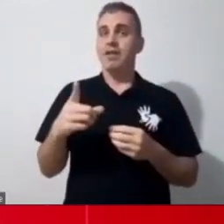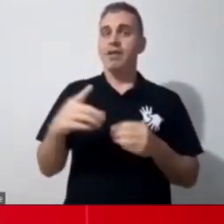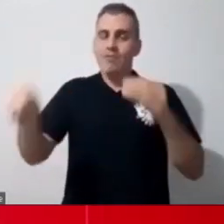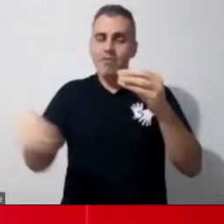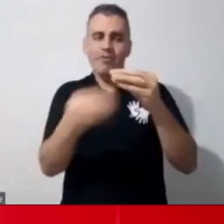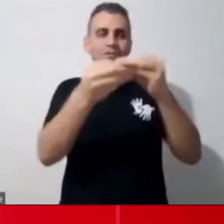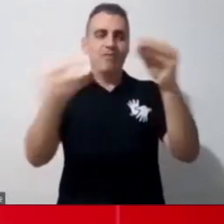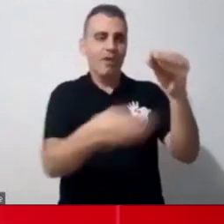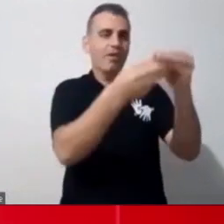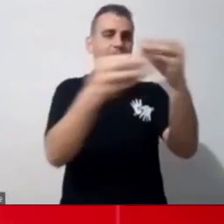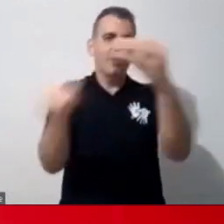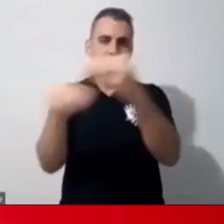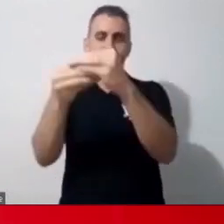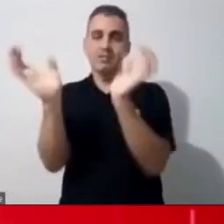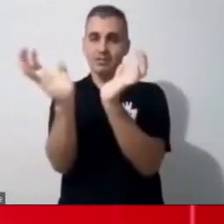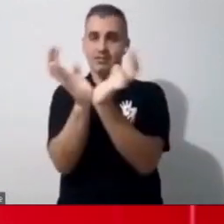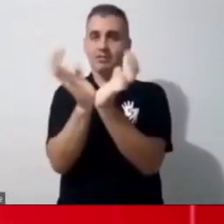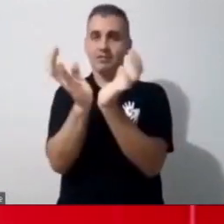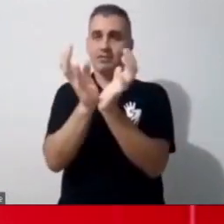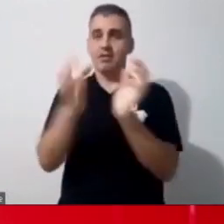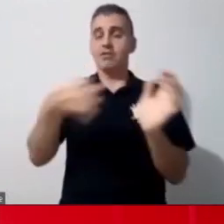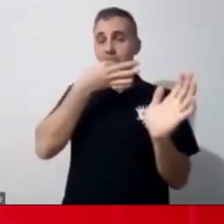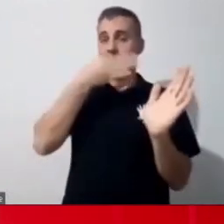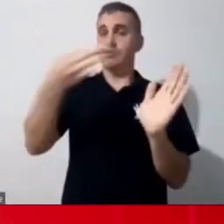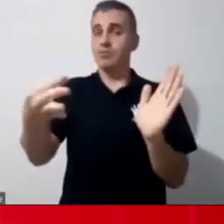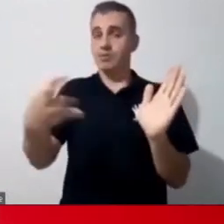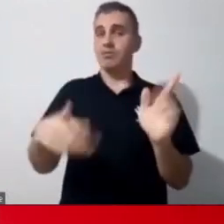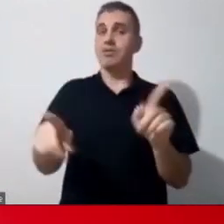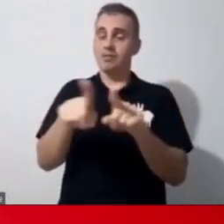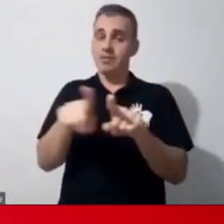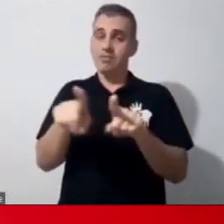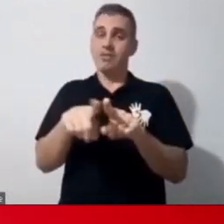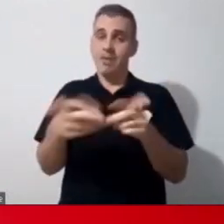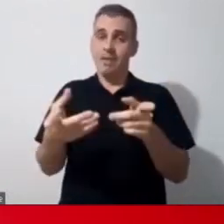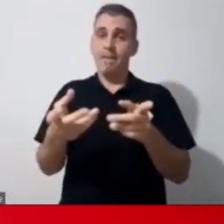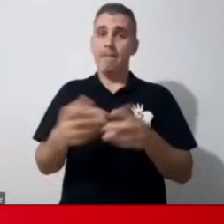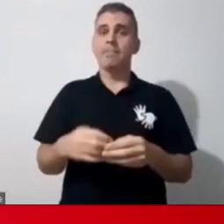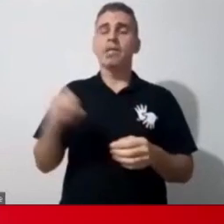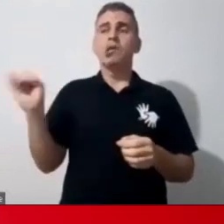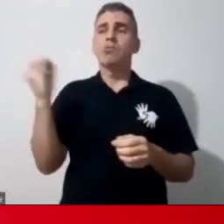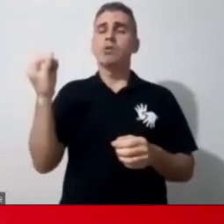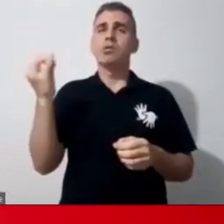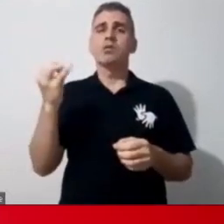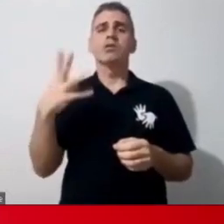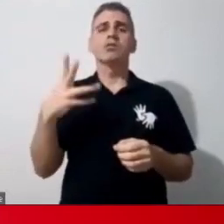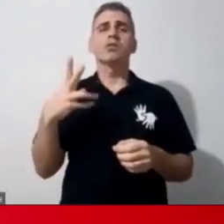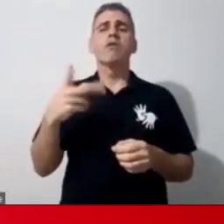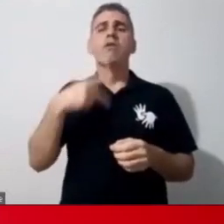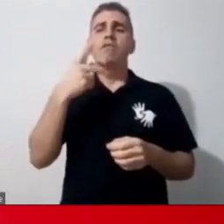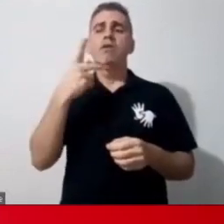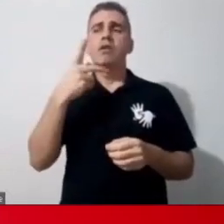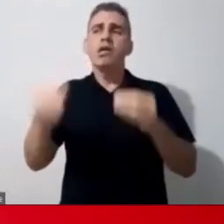com as suas ideias e opiniões, né. E outra coisa, assim, que é bem importante colocar, né, que, assim, ninguém tá